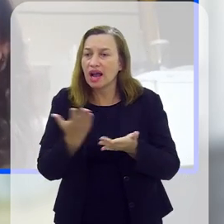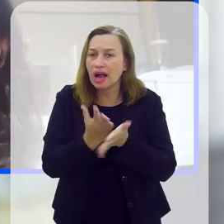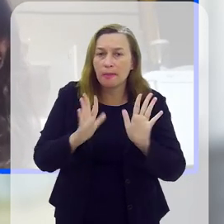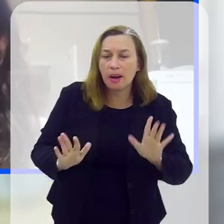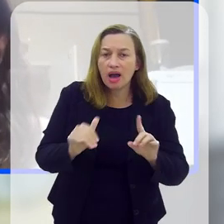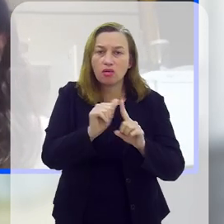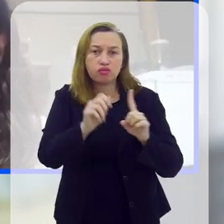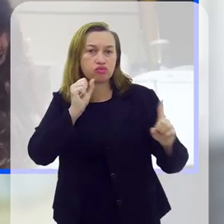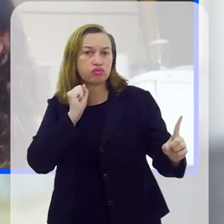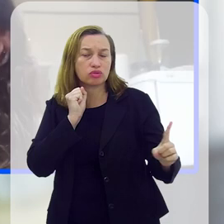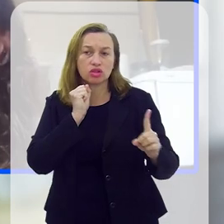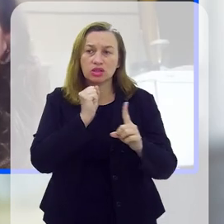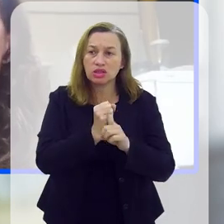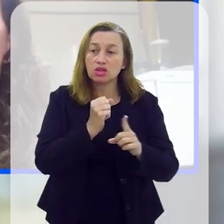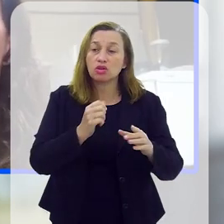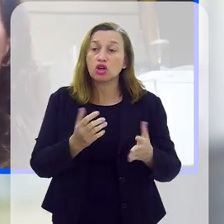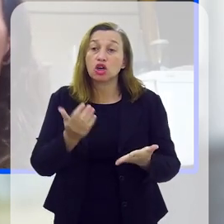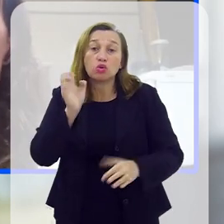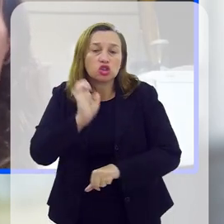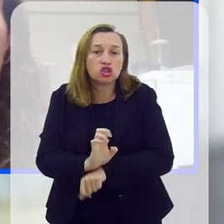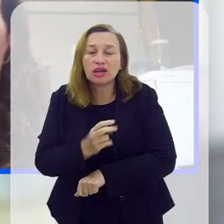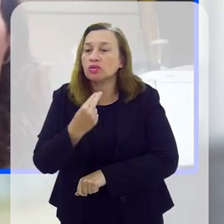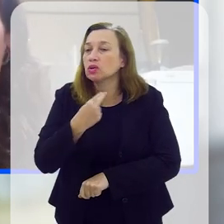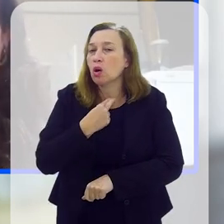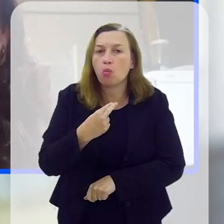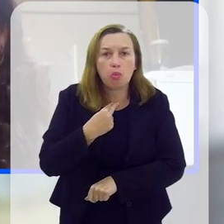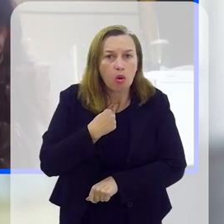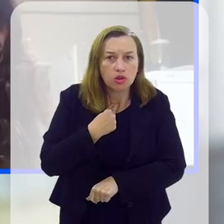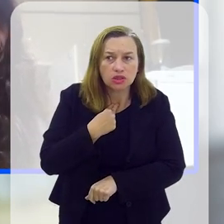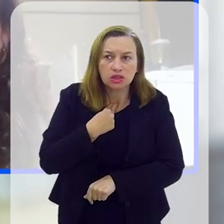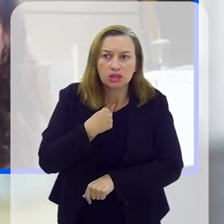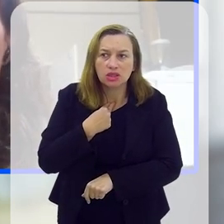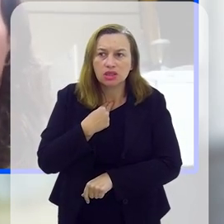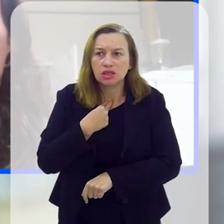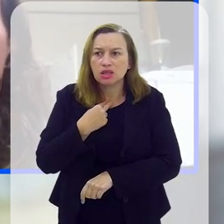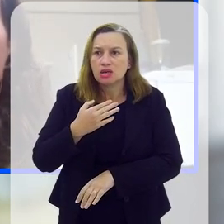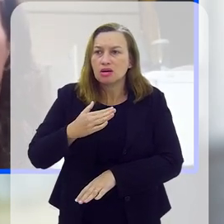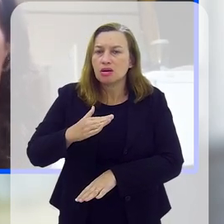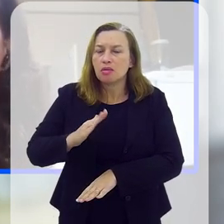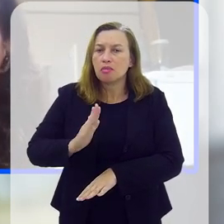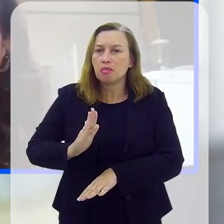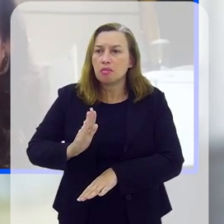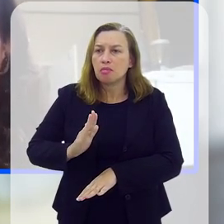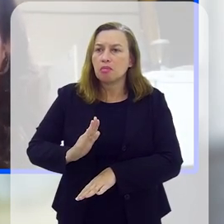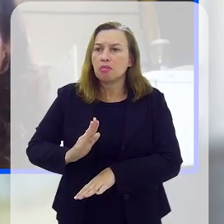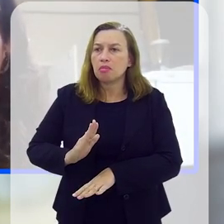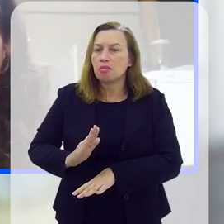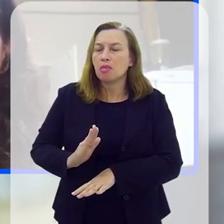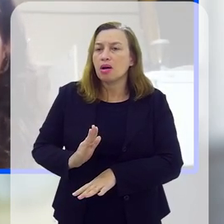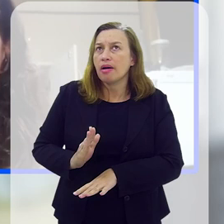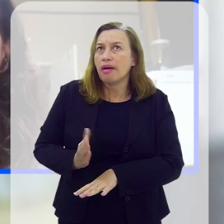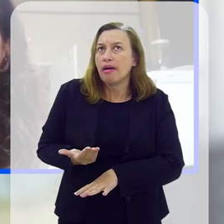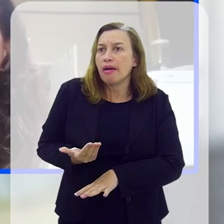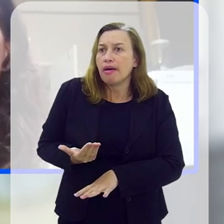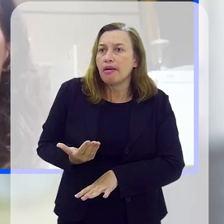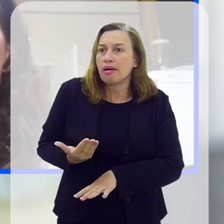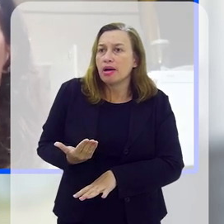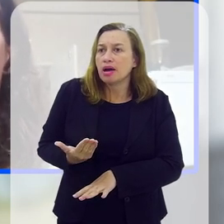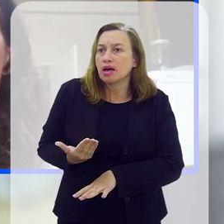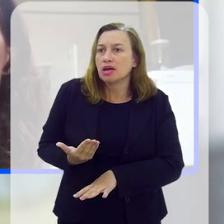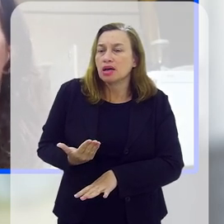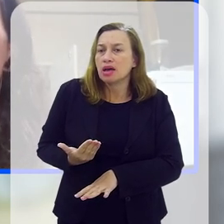meta nossa toda como sociedade, e o Estado não pode, em hipótese alguma, ser mais um fator de